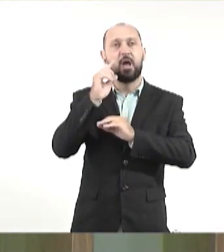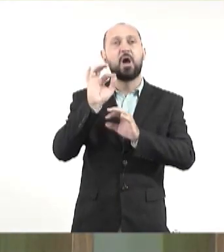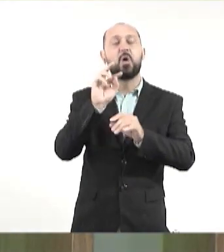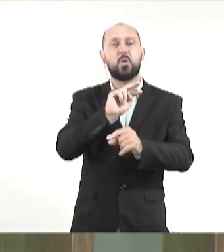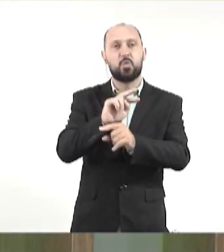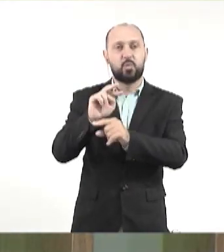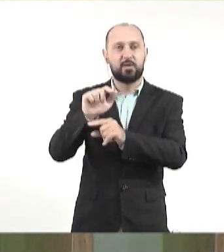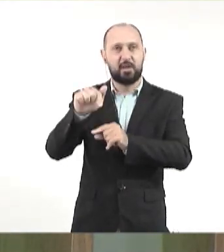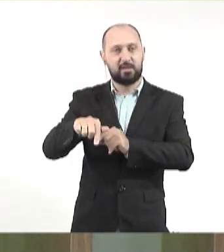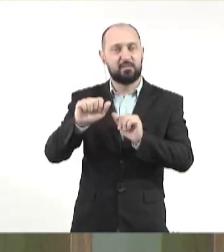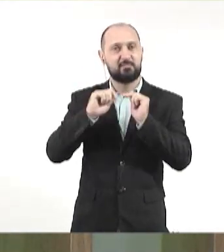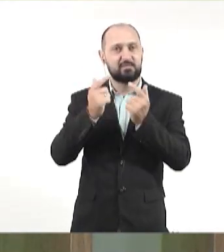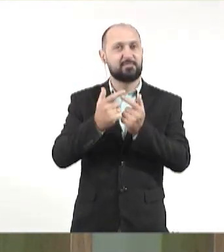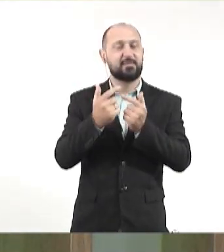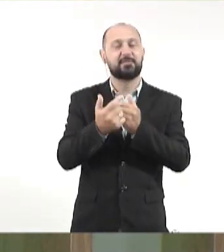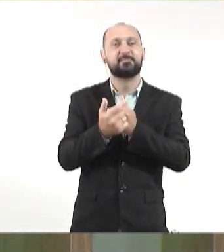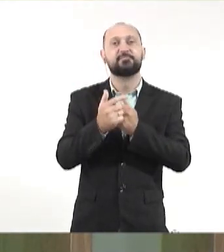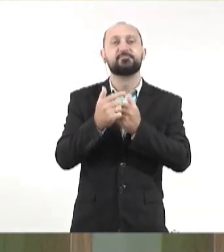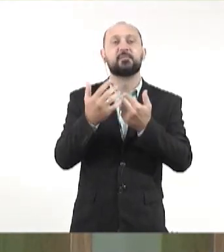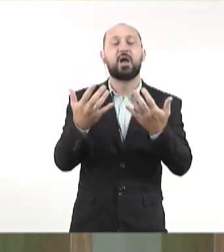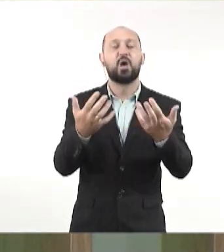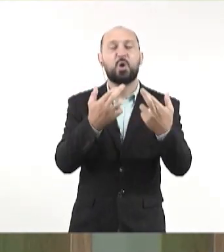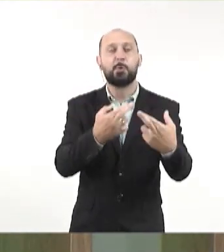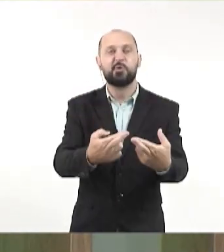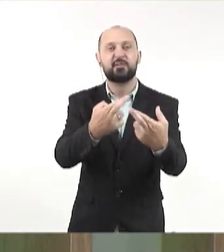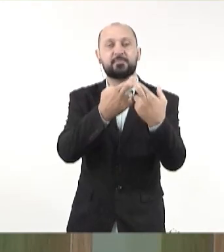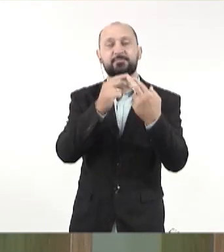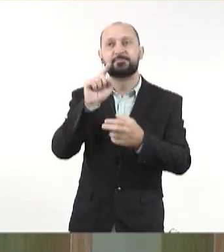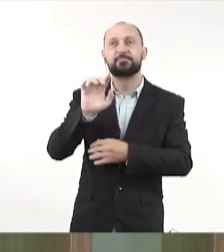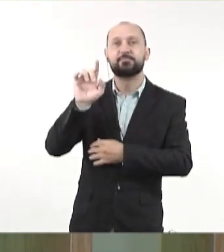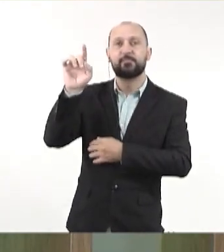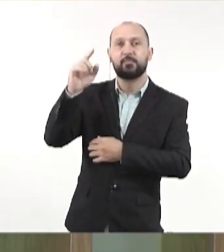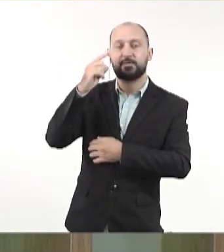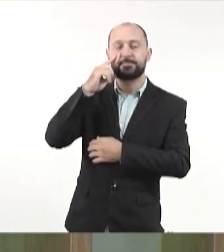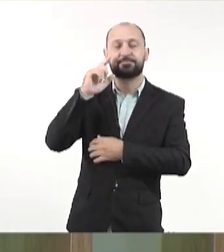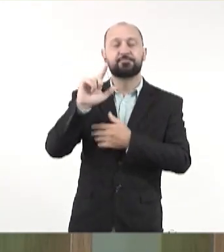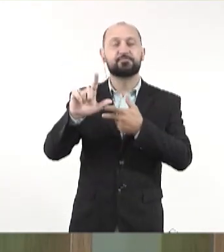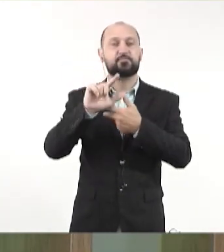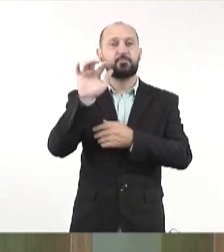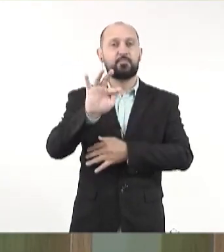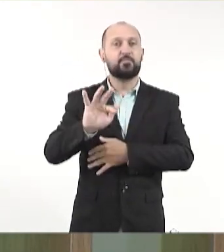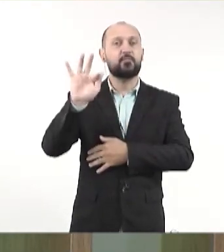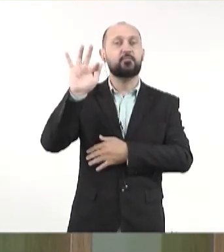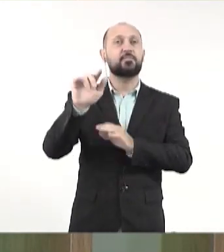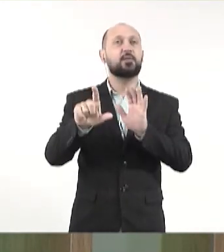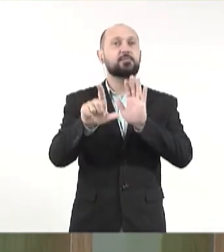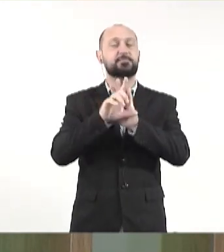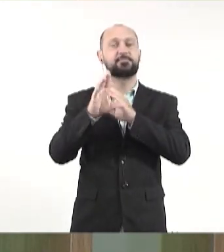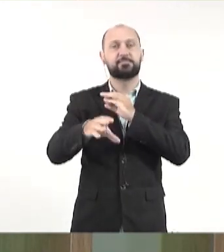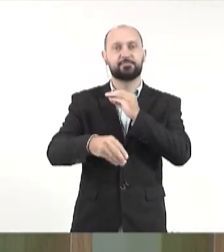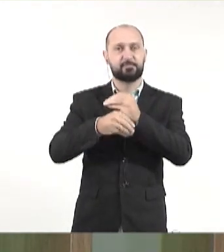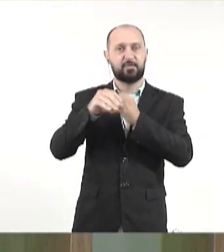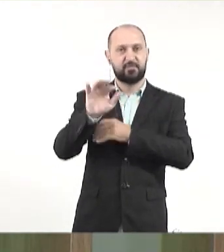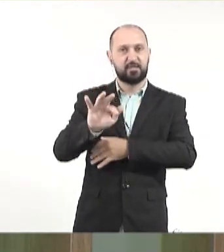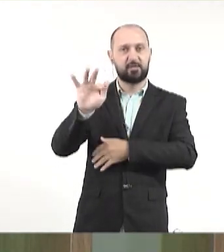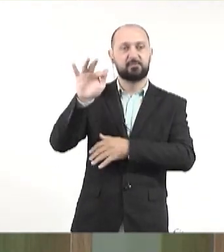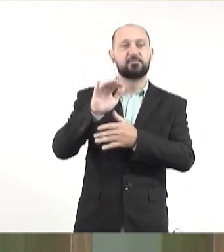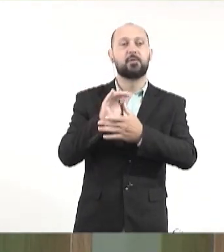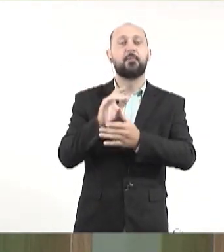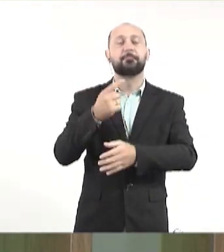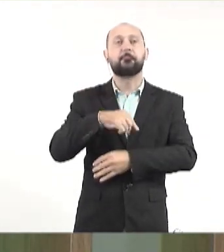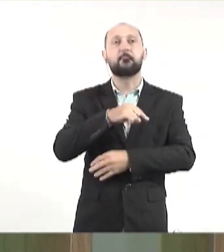legislar na nossa casa, ele passa a ser de competência do legislador federal, uma lei complementar federal.